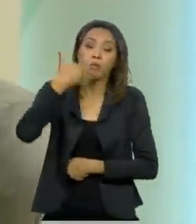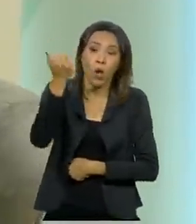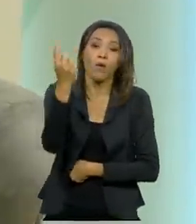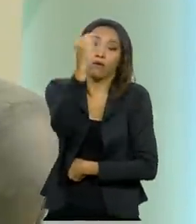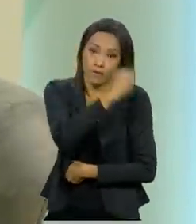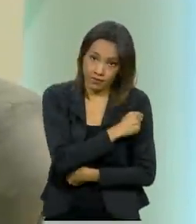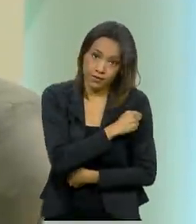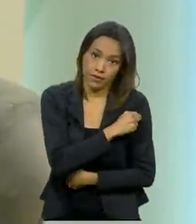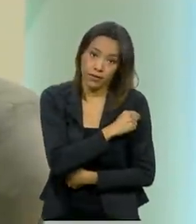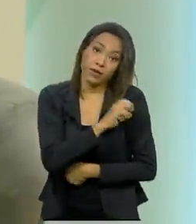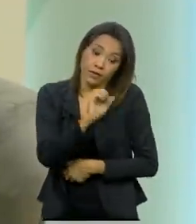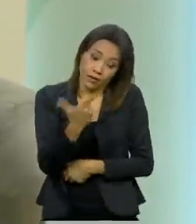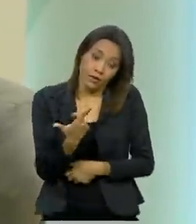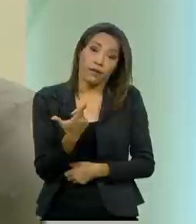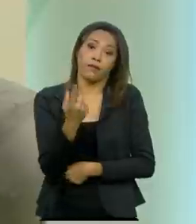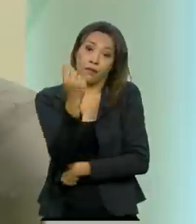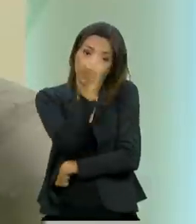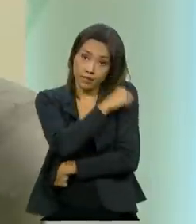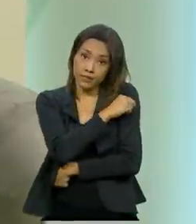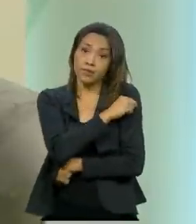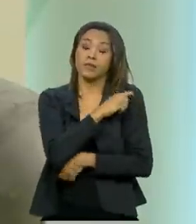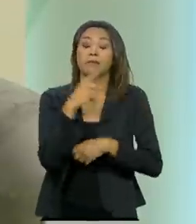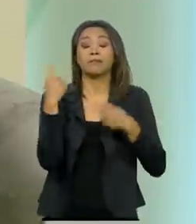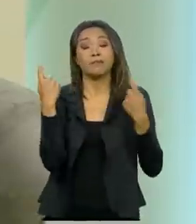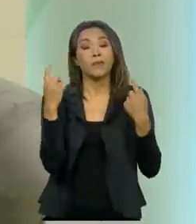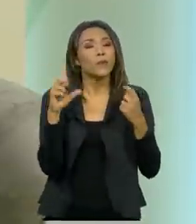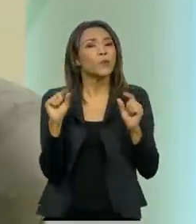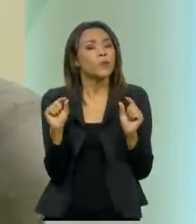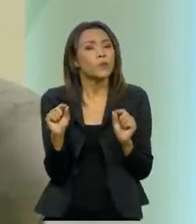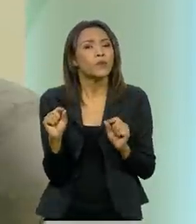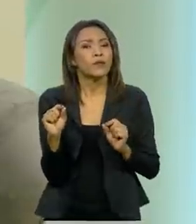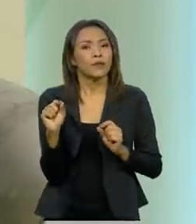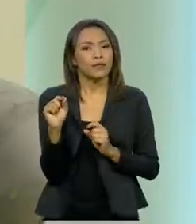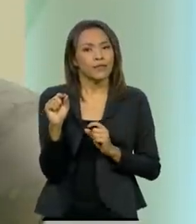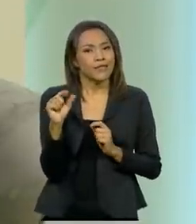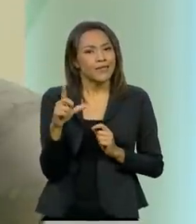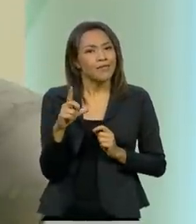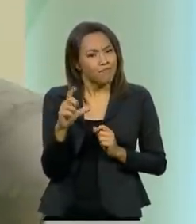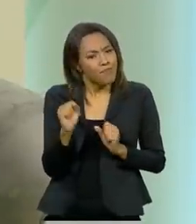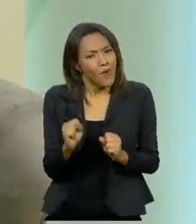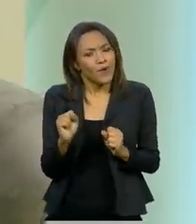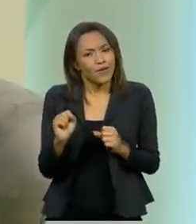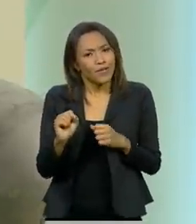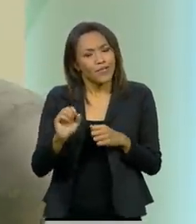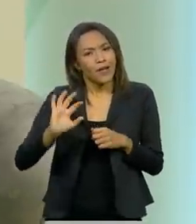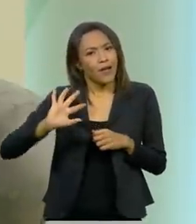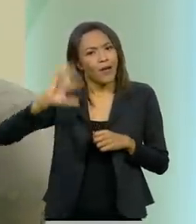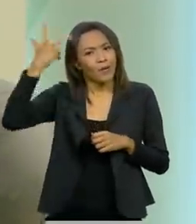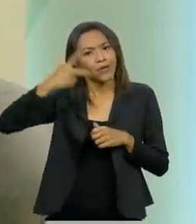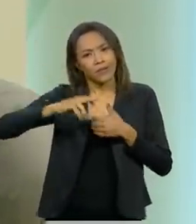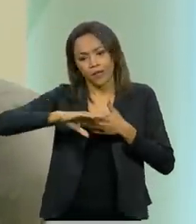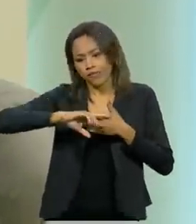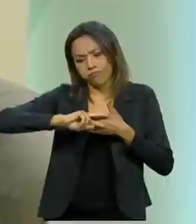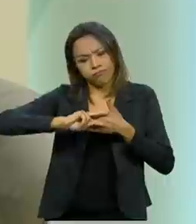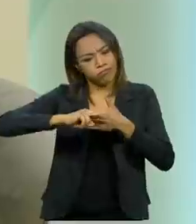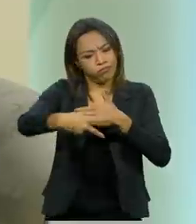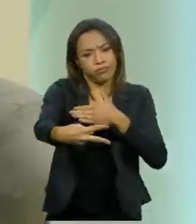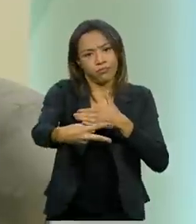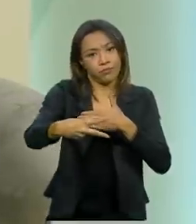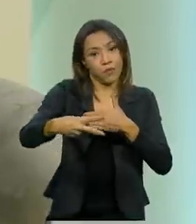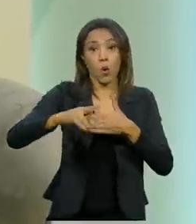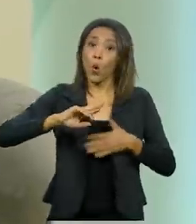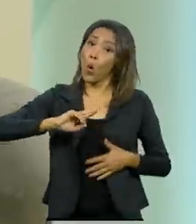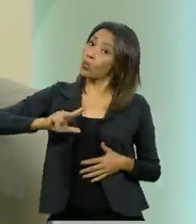que a vacina, ela é associada com a possibilidade de eventos adversos em gestantes ou não.